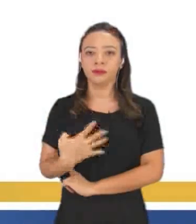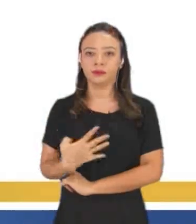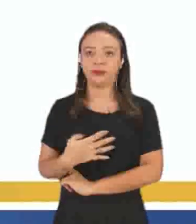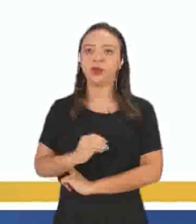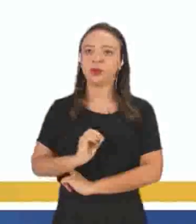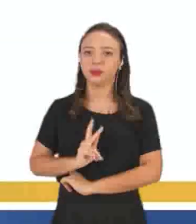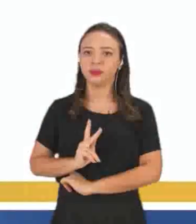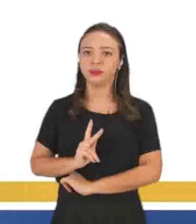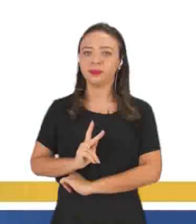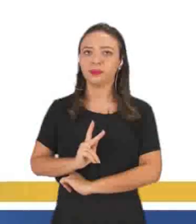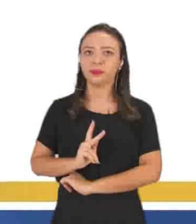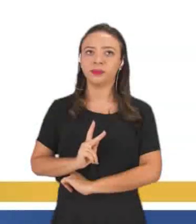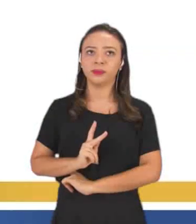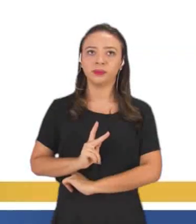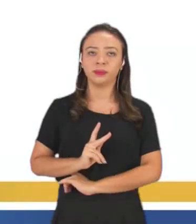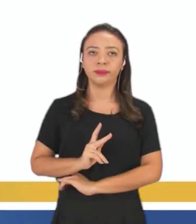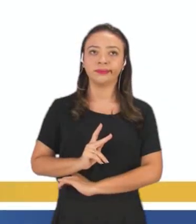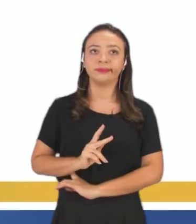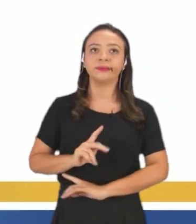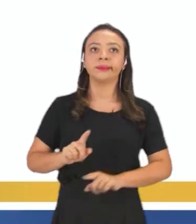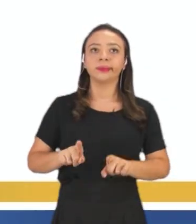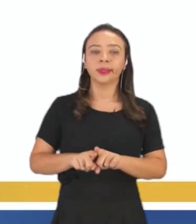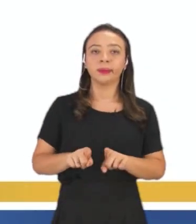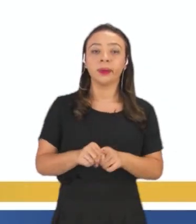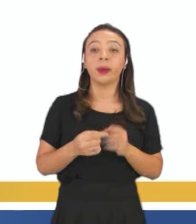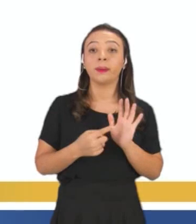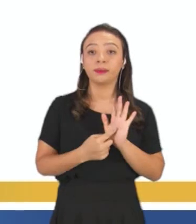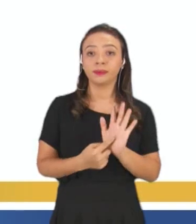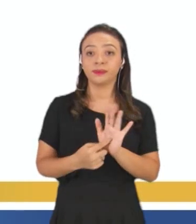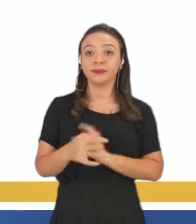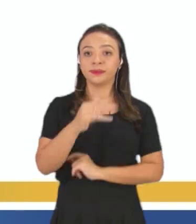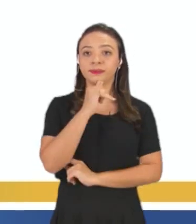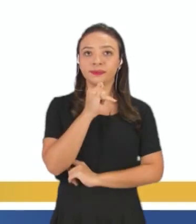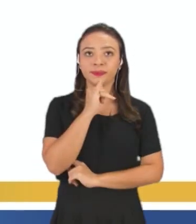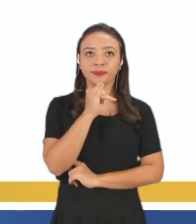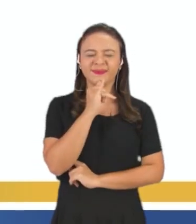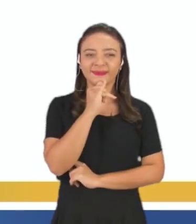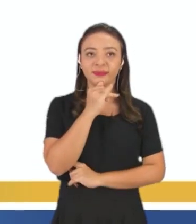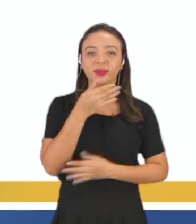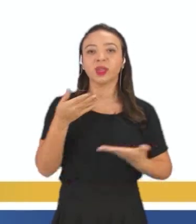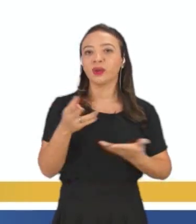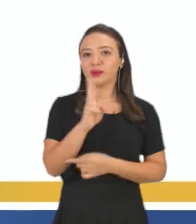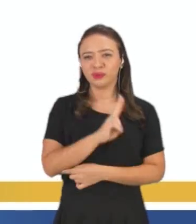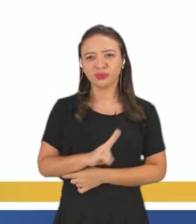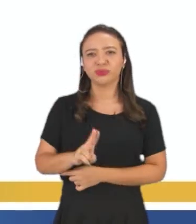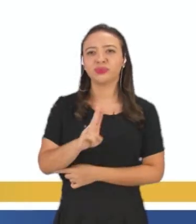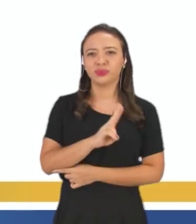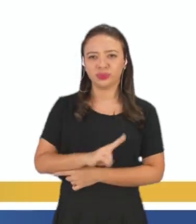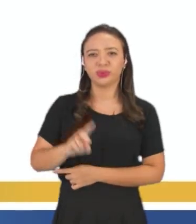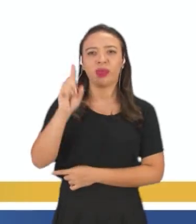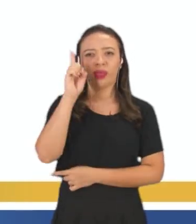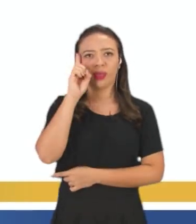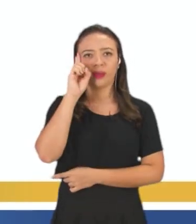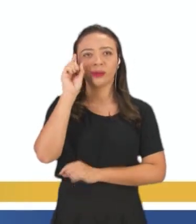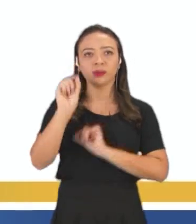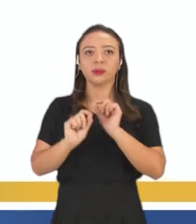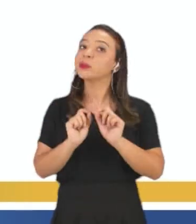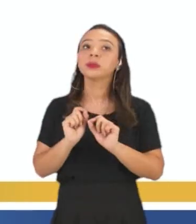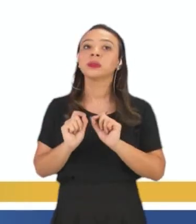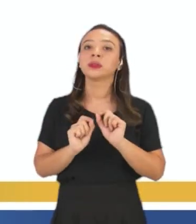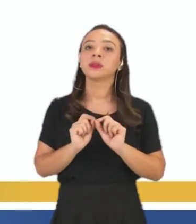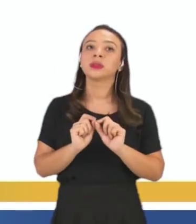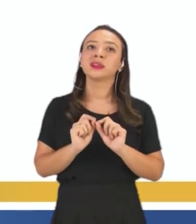ok? E aí, aqui eu trouxe um exemplo que está atualmente bem presente no nosso cotidiano, que é a produção